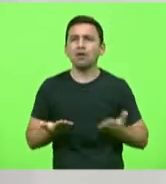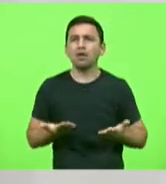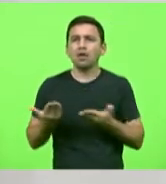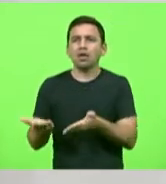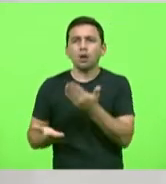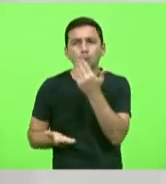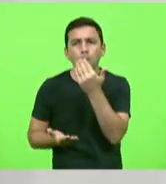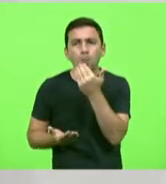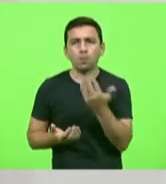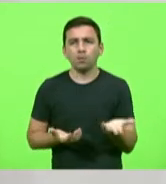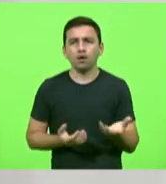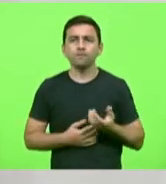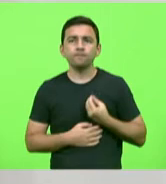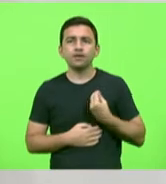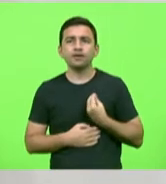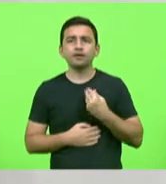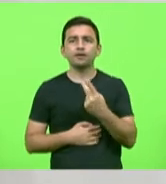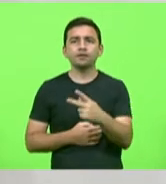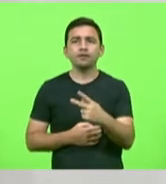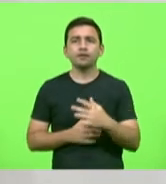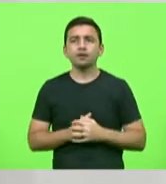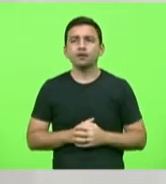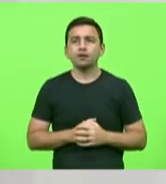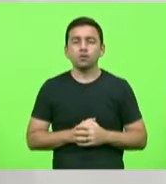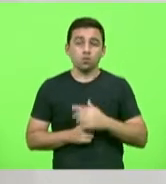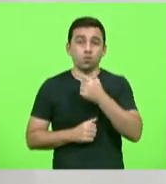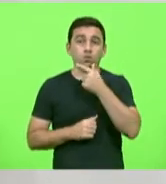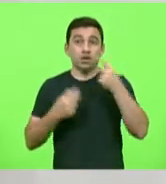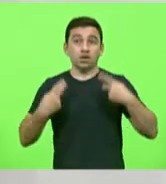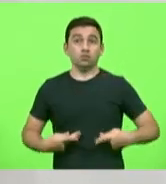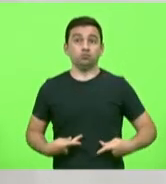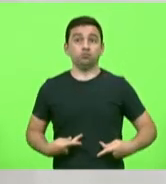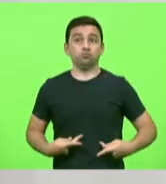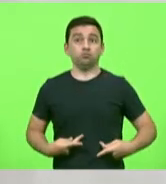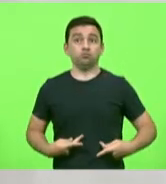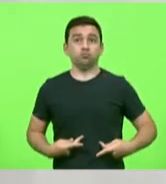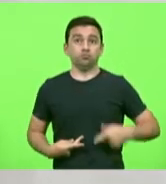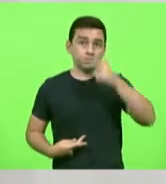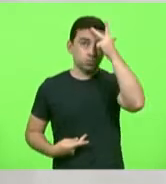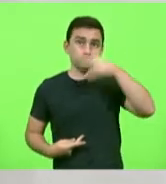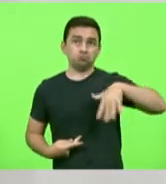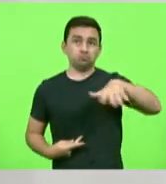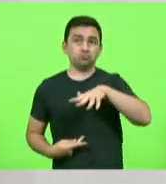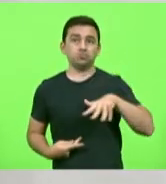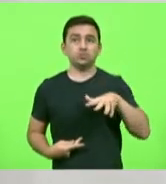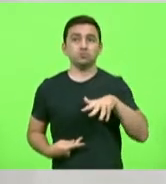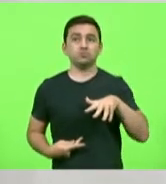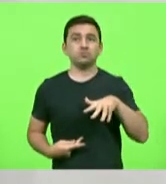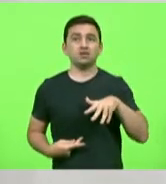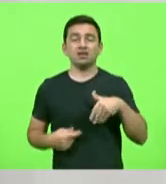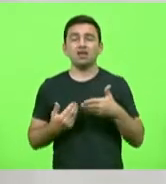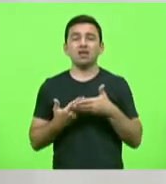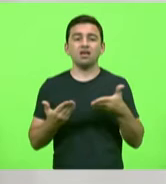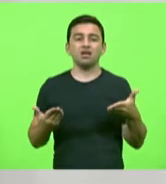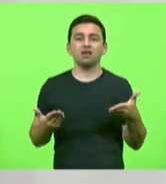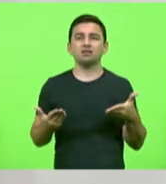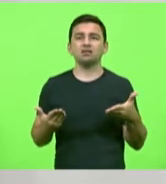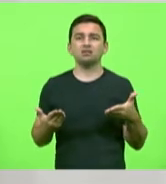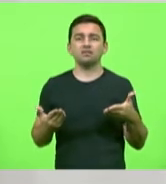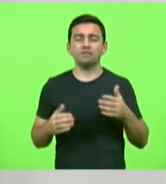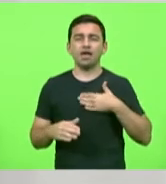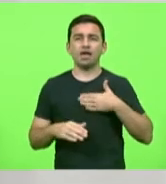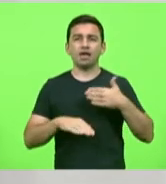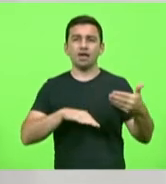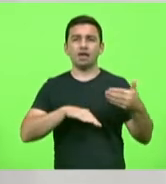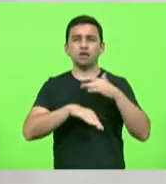alimentando vivendo a vida dele e um ser humano que quando vem falar comigo nas minhas redes sociais dizendo